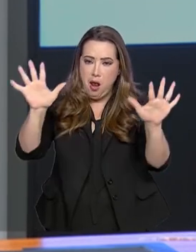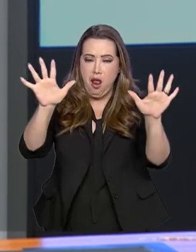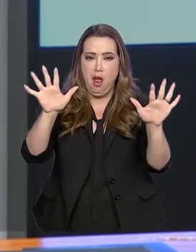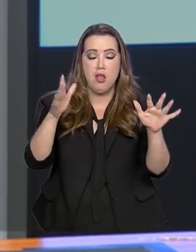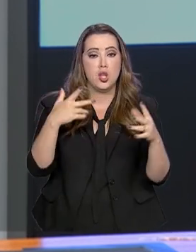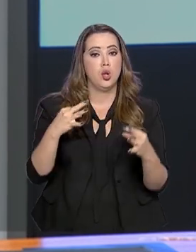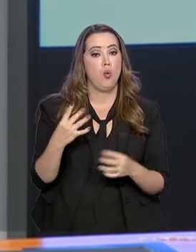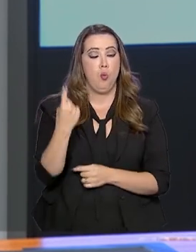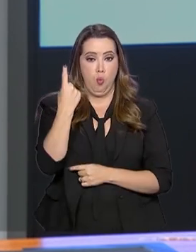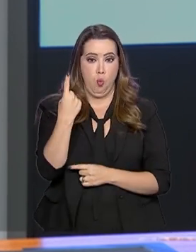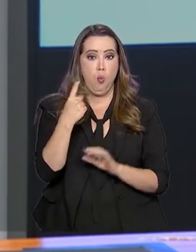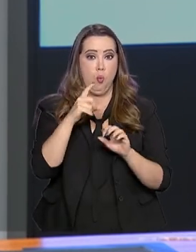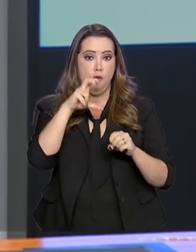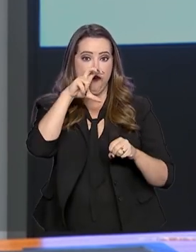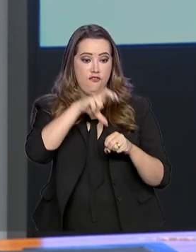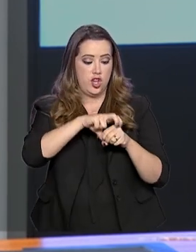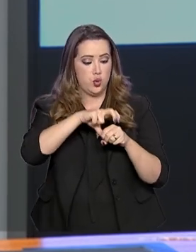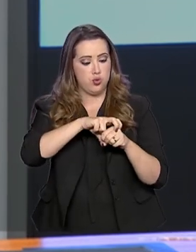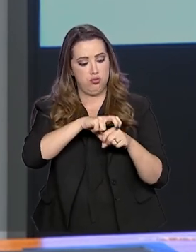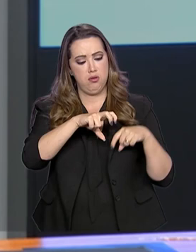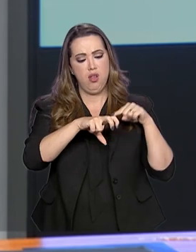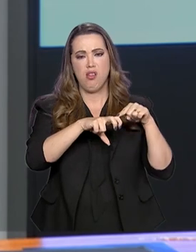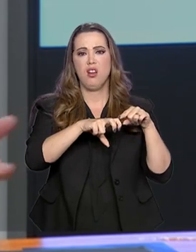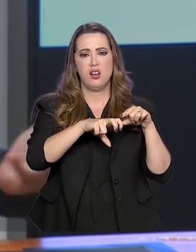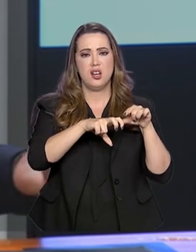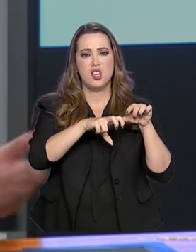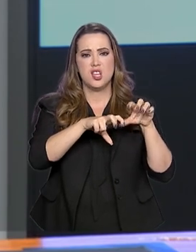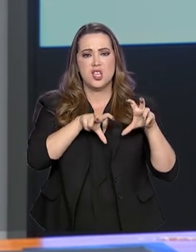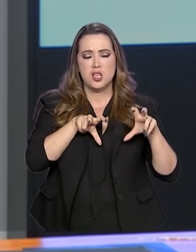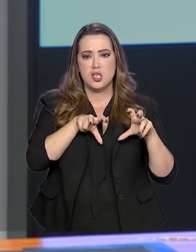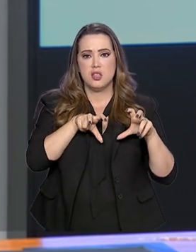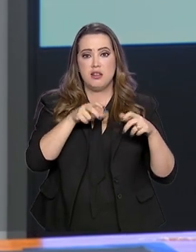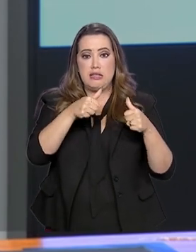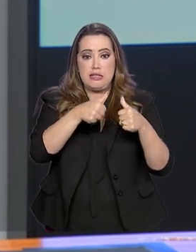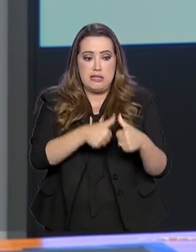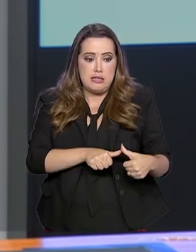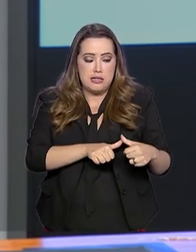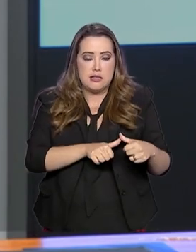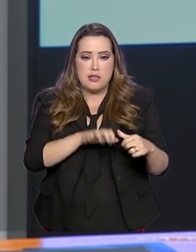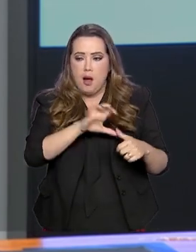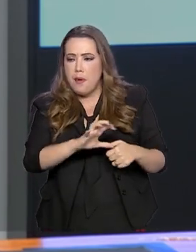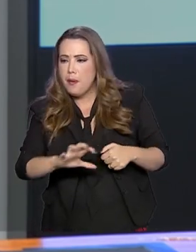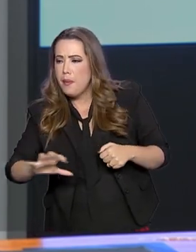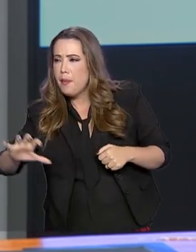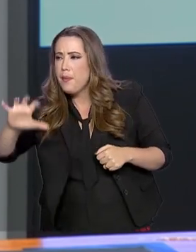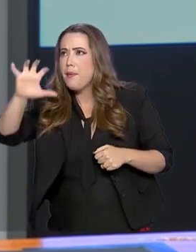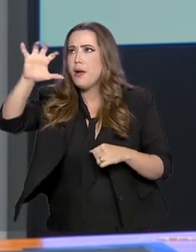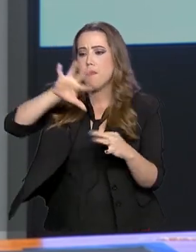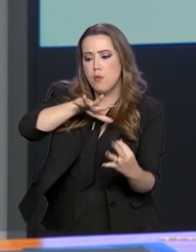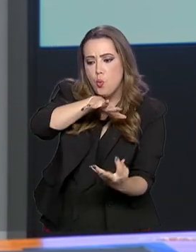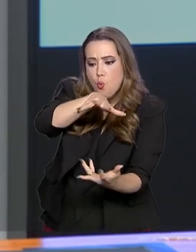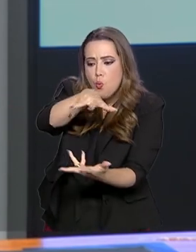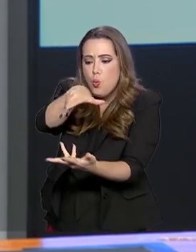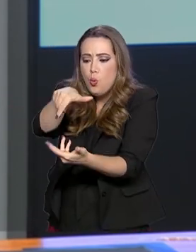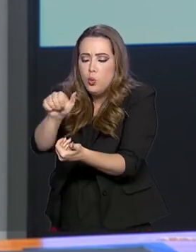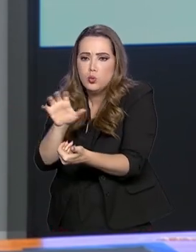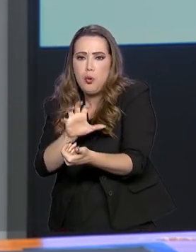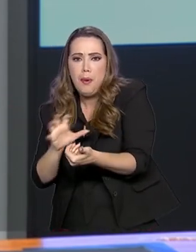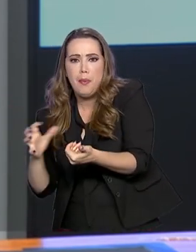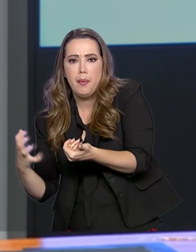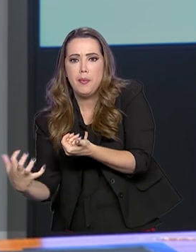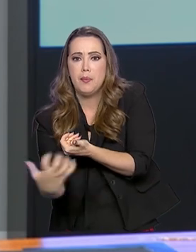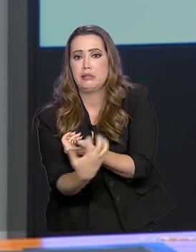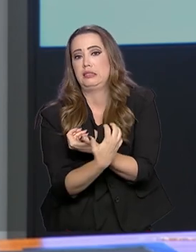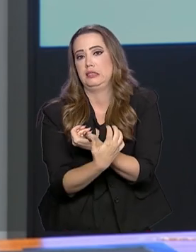em que um vírus tem uma alta capacidade de presença em continentes e transmissão sustentada em vários desses